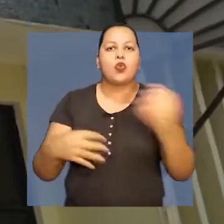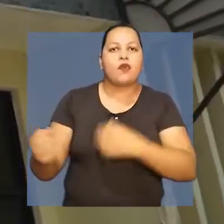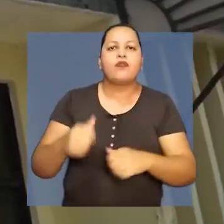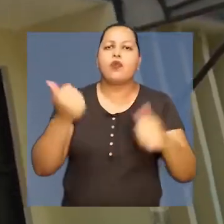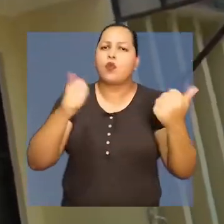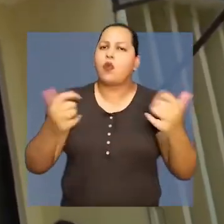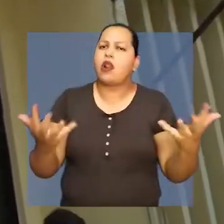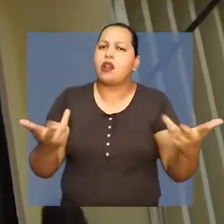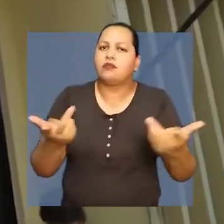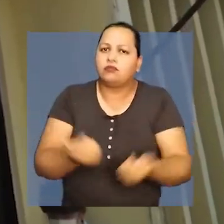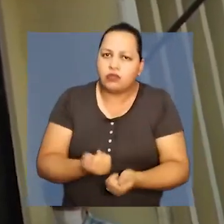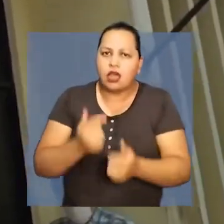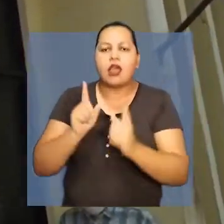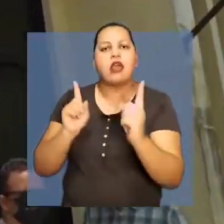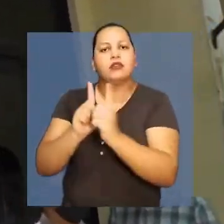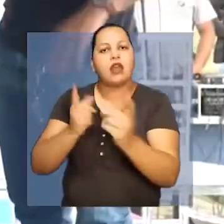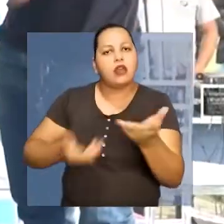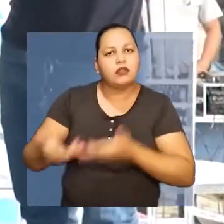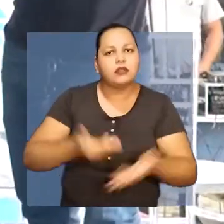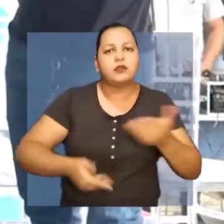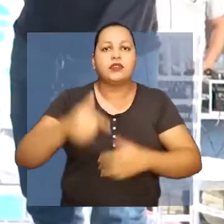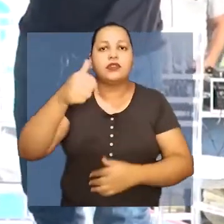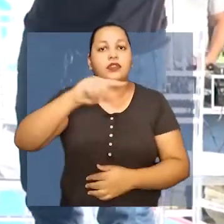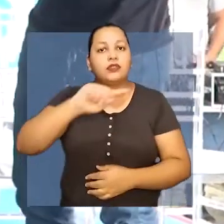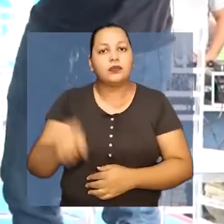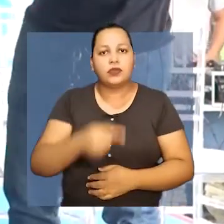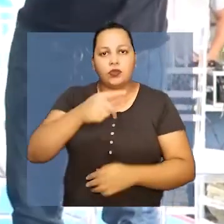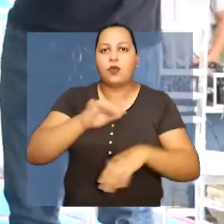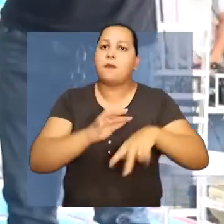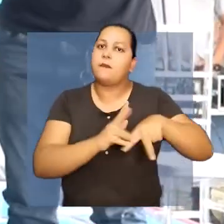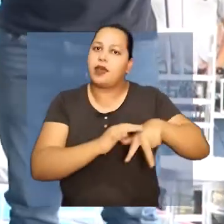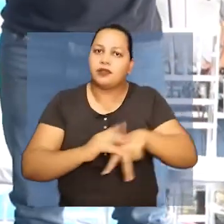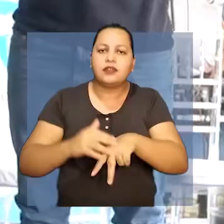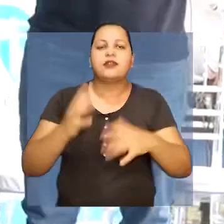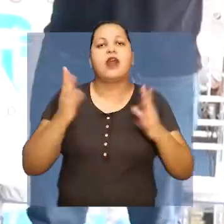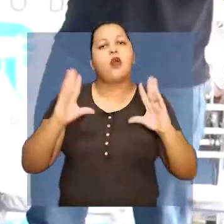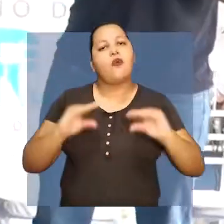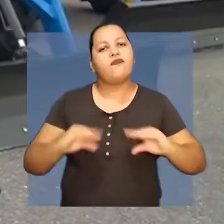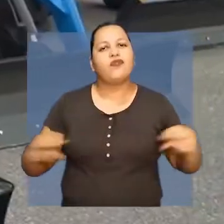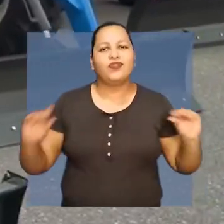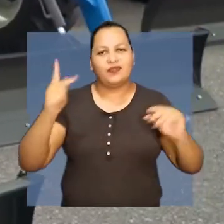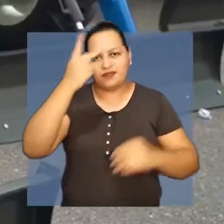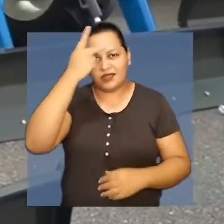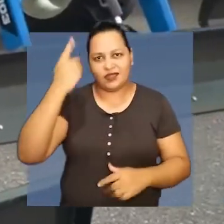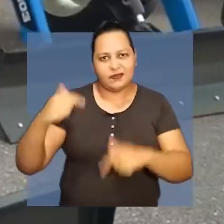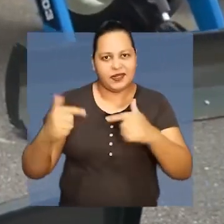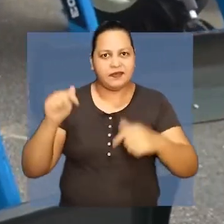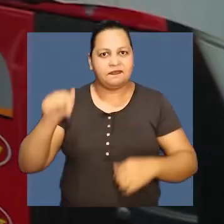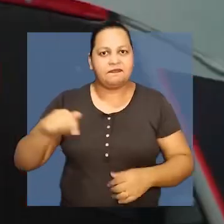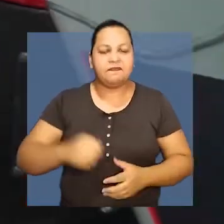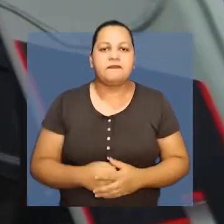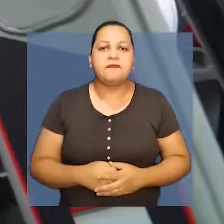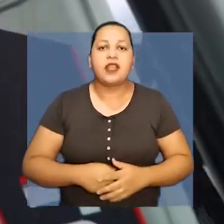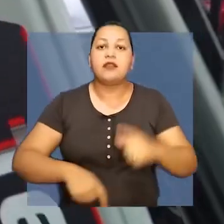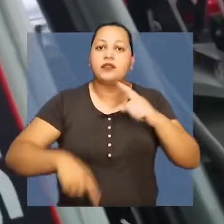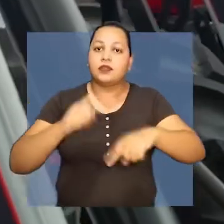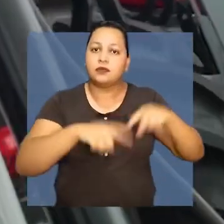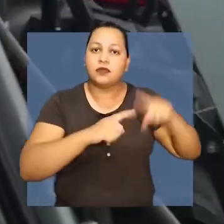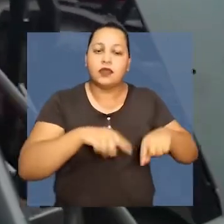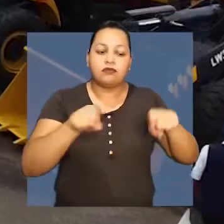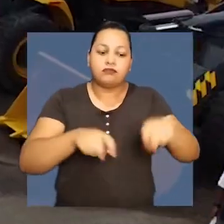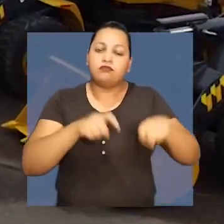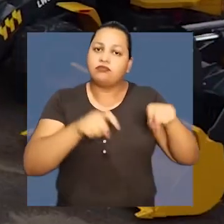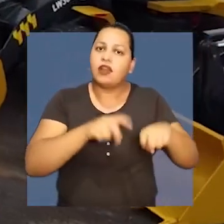qualidade aos atendimentos dos cerca de 7 mil pacientes e mais conforto aos servidores também. também, equipamentos agrícolas vão levar mais